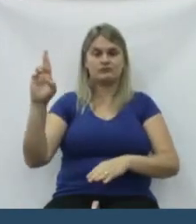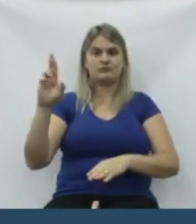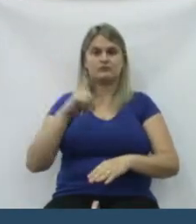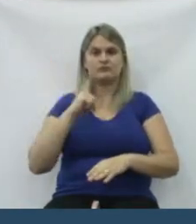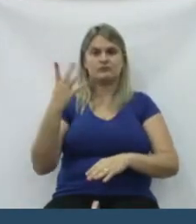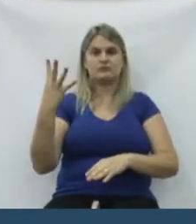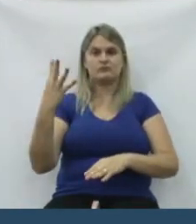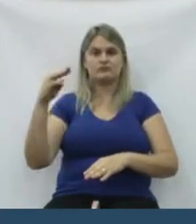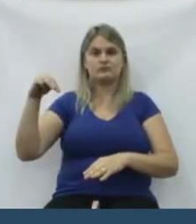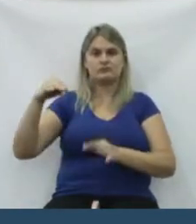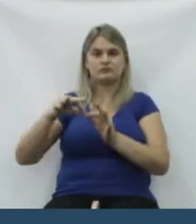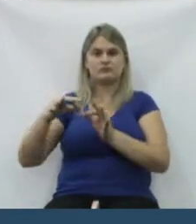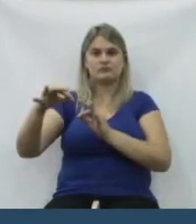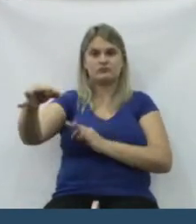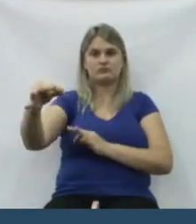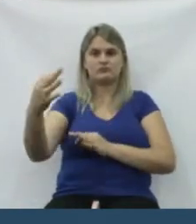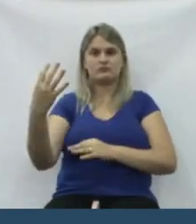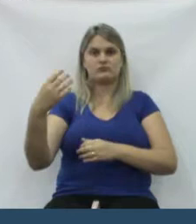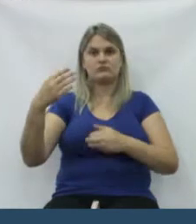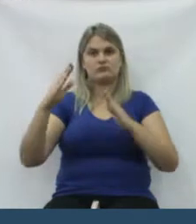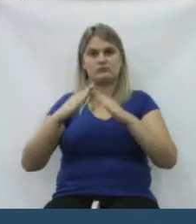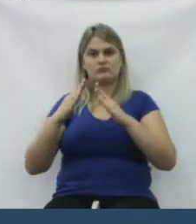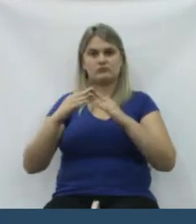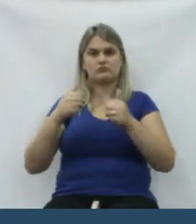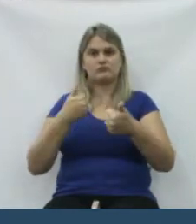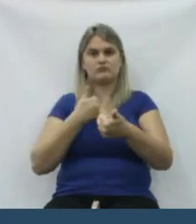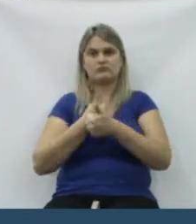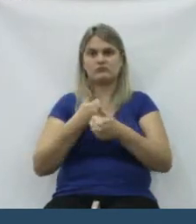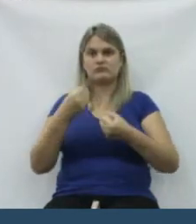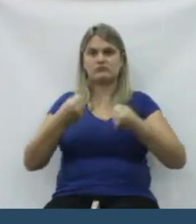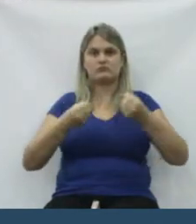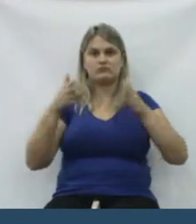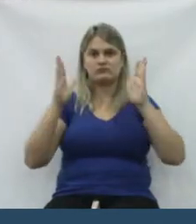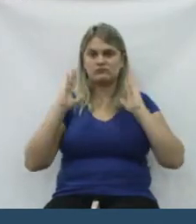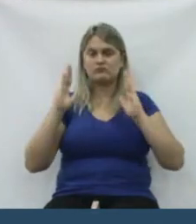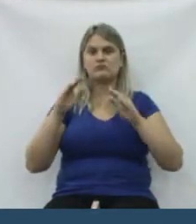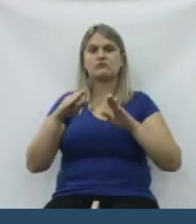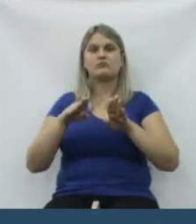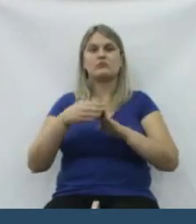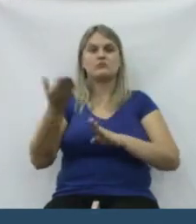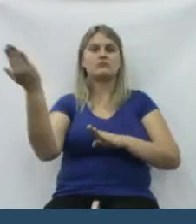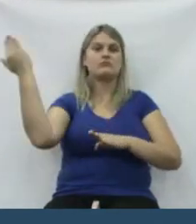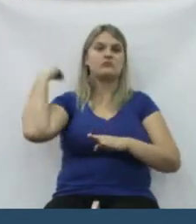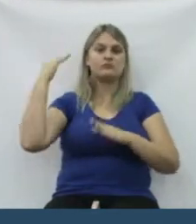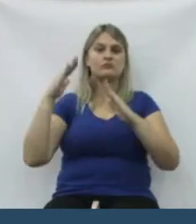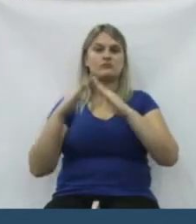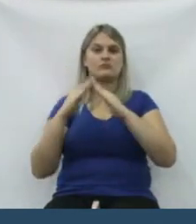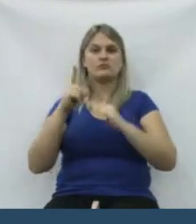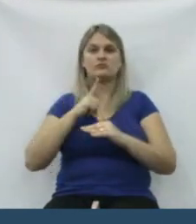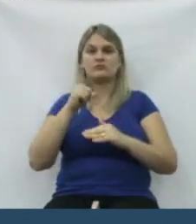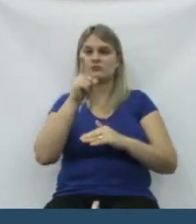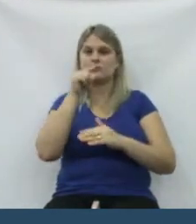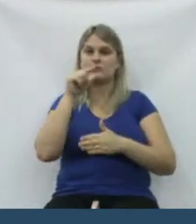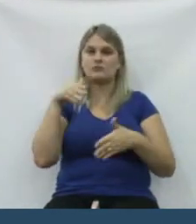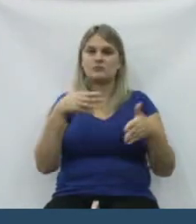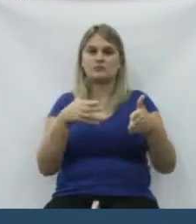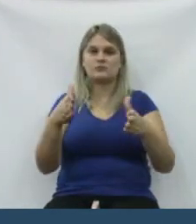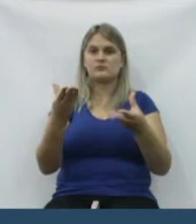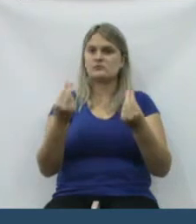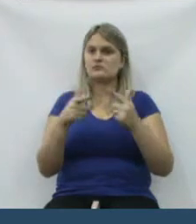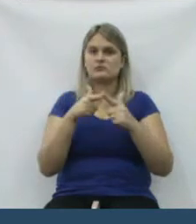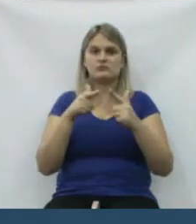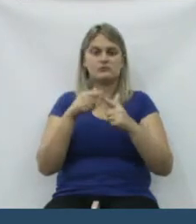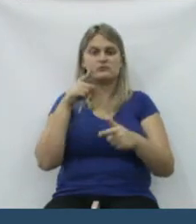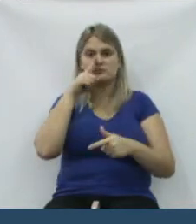onde não dá a 4 metros das casas, onde está passando as carretas, os caminhões, e no fundo das casas está o Rio